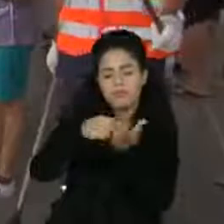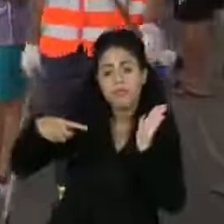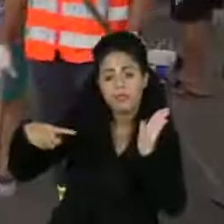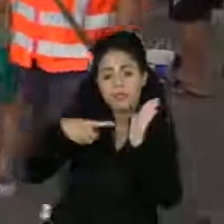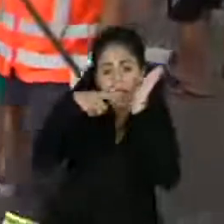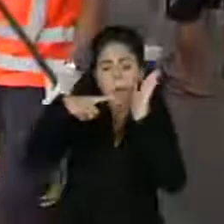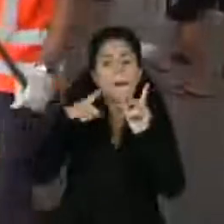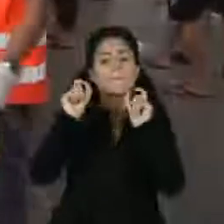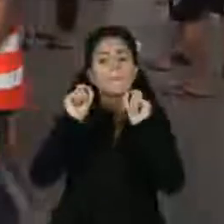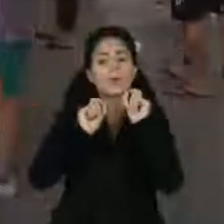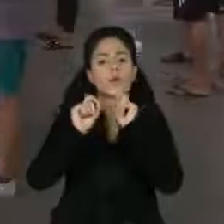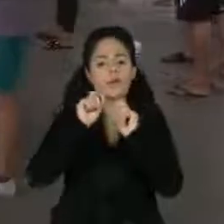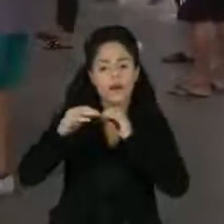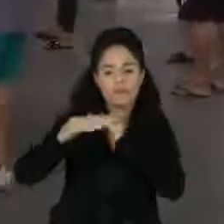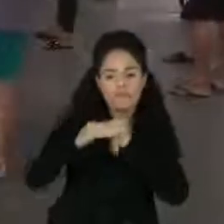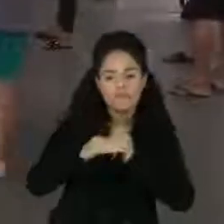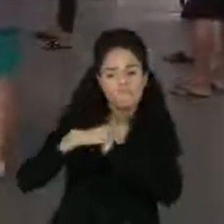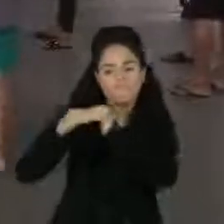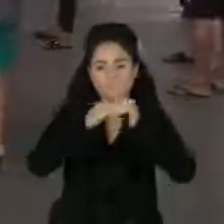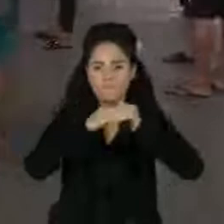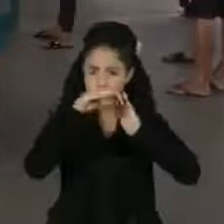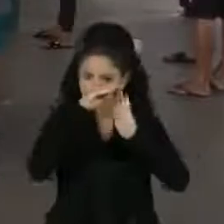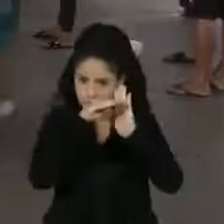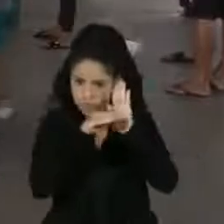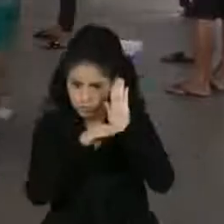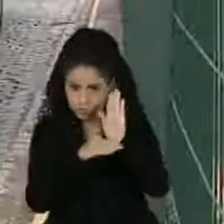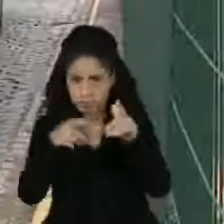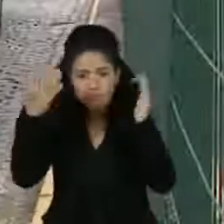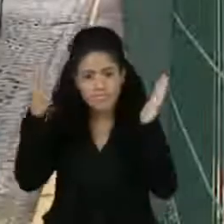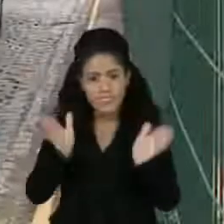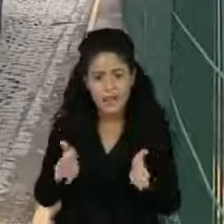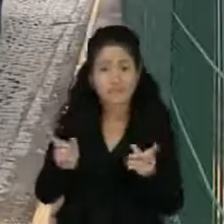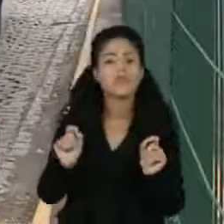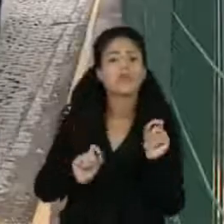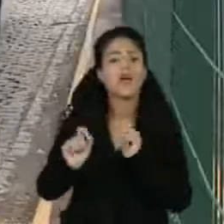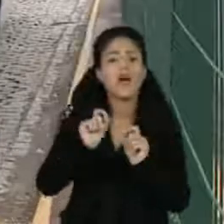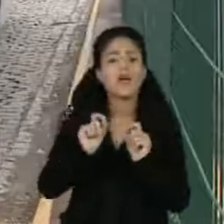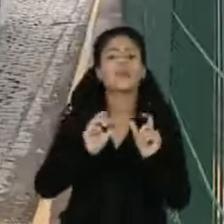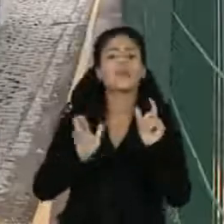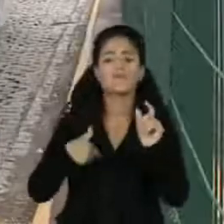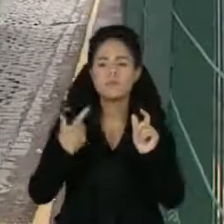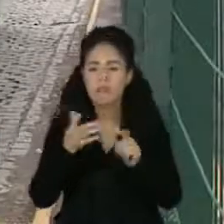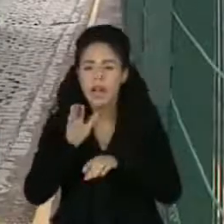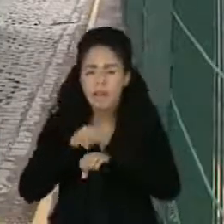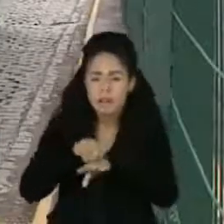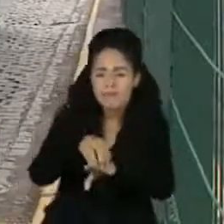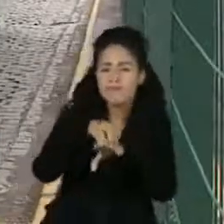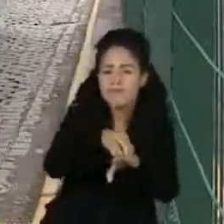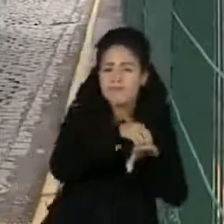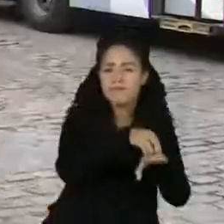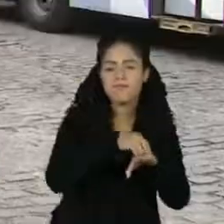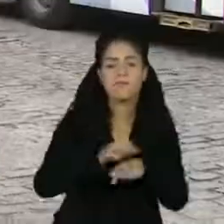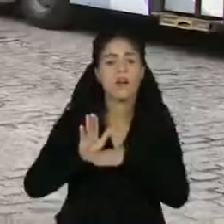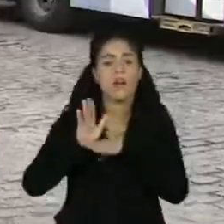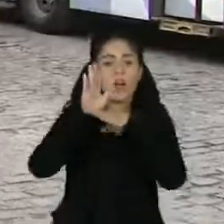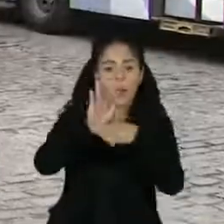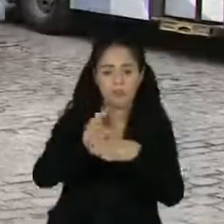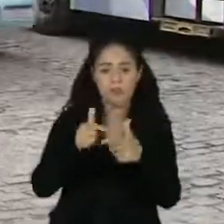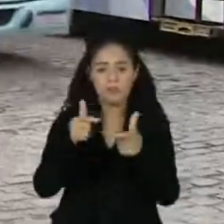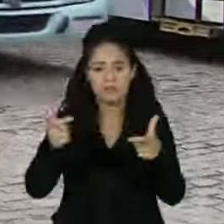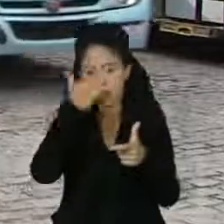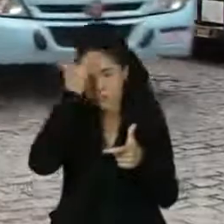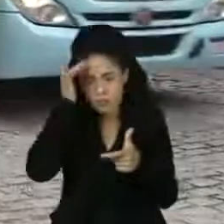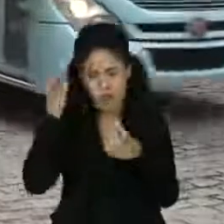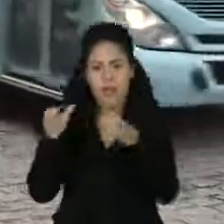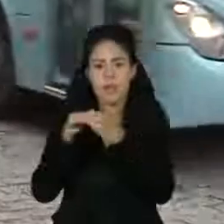para que eu pudesse padronizar esses dados, criar um protocolo e assim de forma melhor divulgar um canal padrão para que as mulheres de